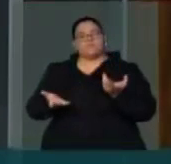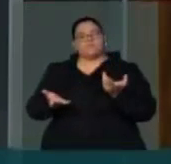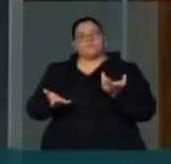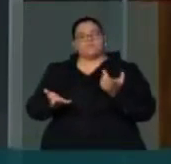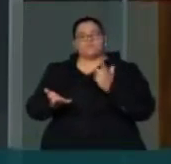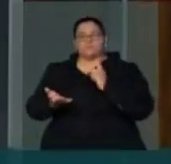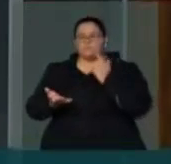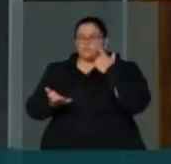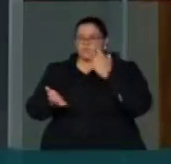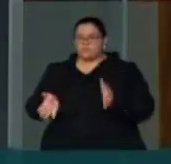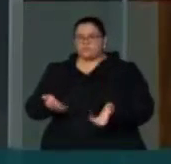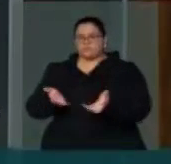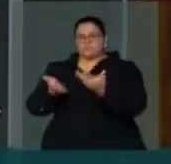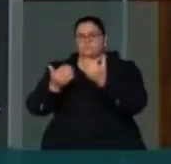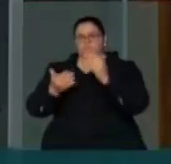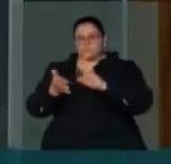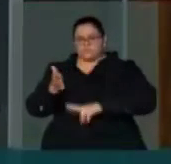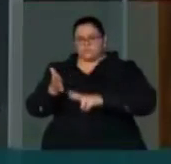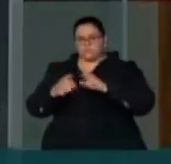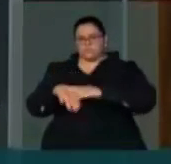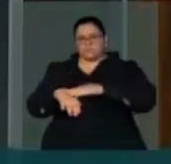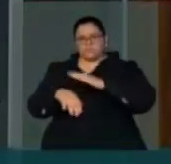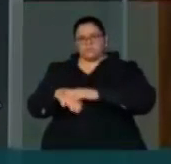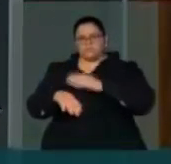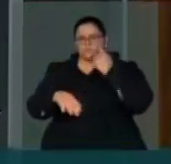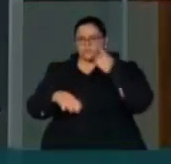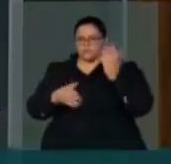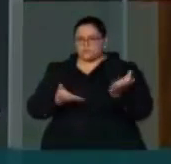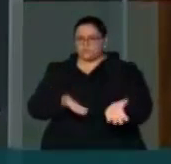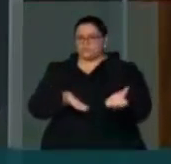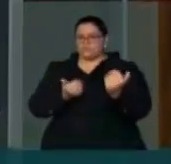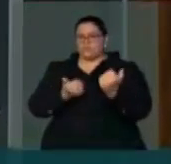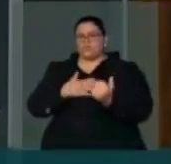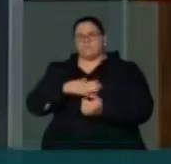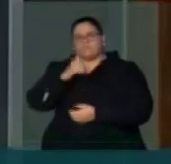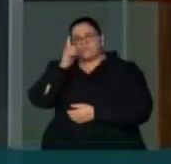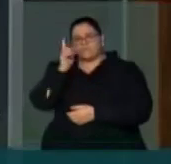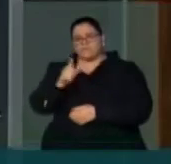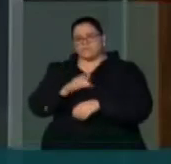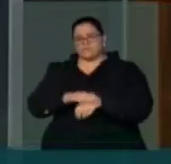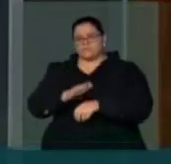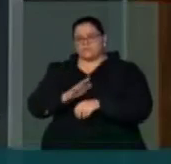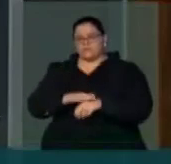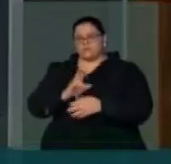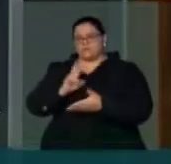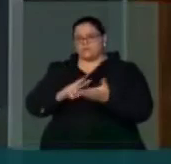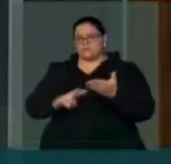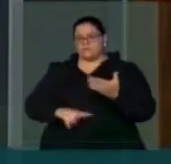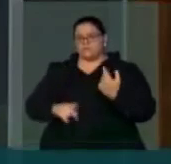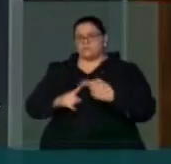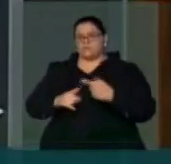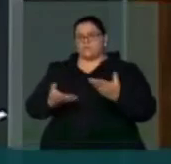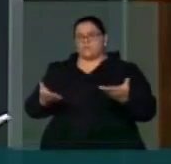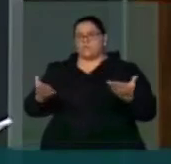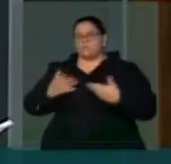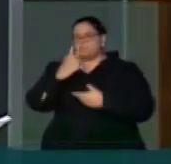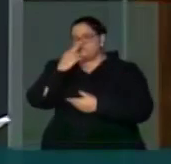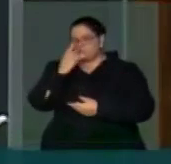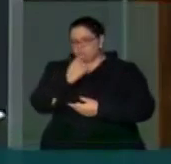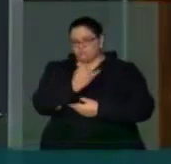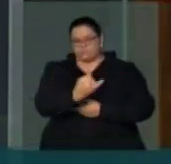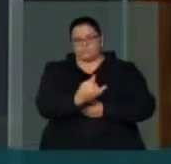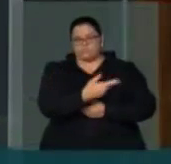estimular a leitura, sobretudo ao jovem que hoje em dia está capturado pelo encantamento